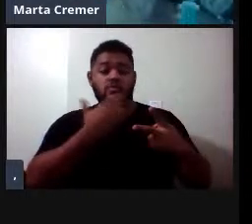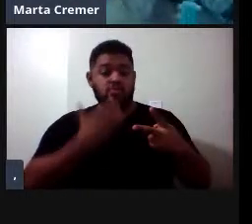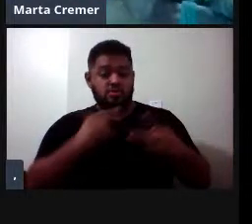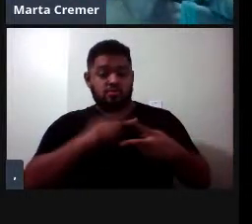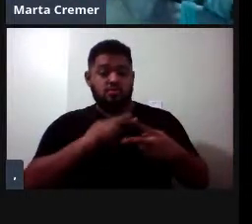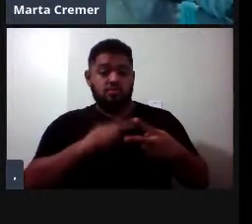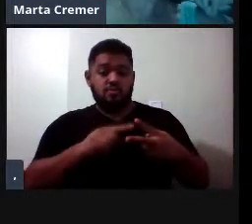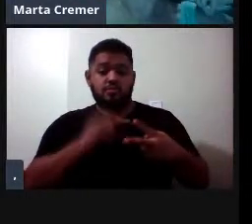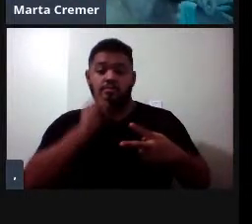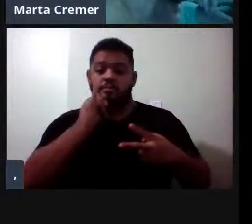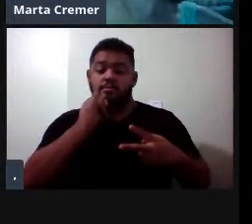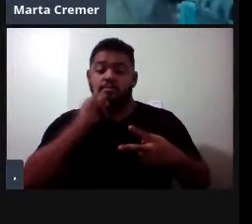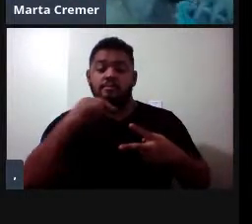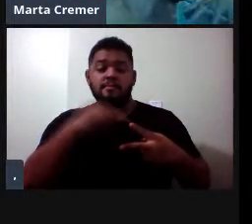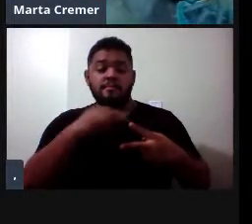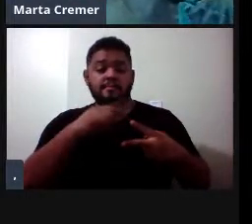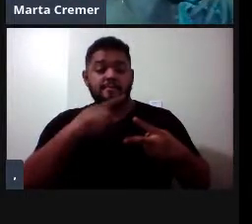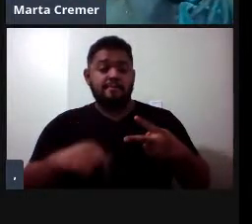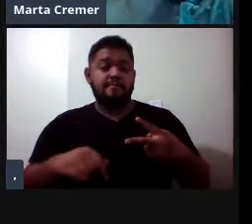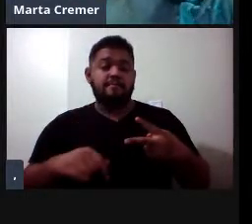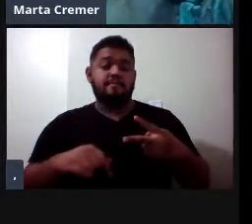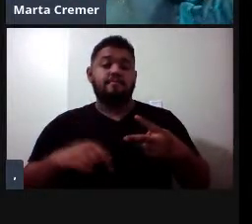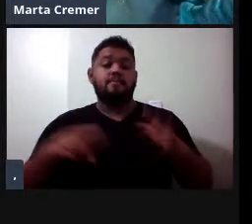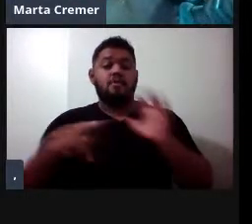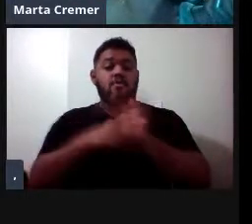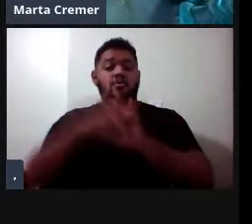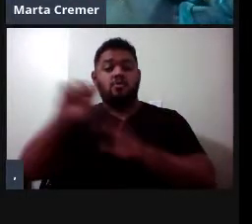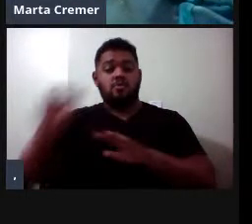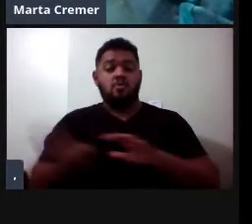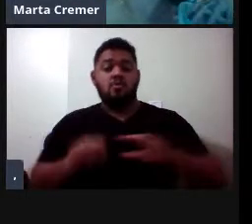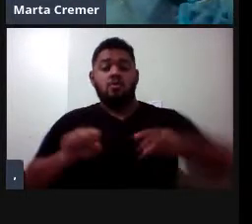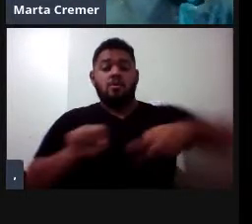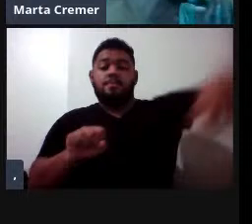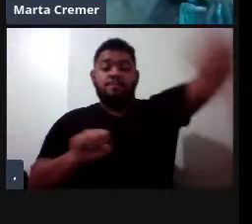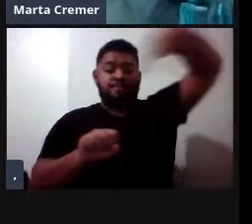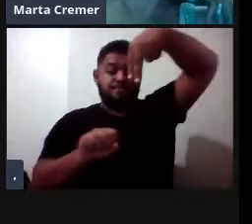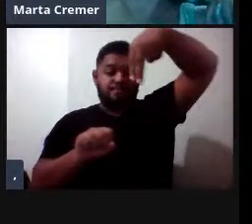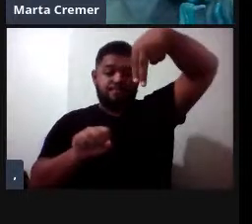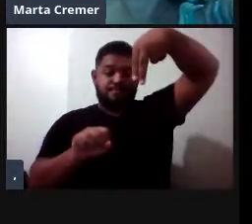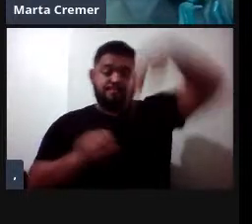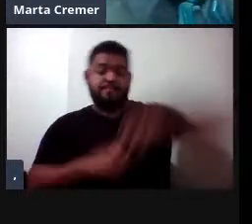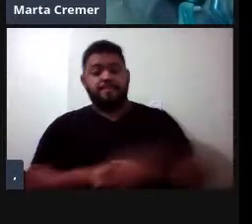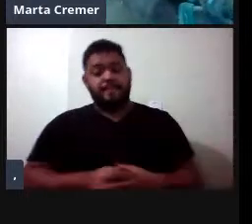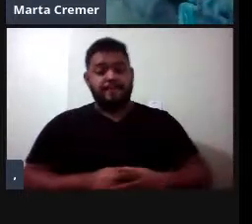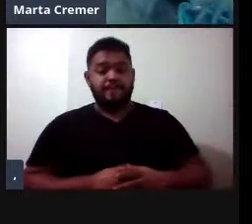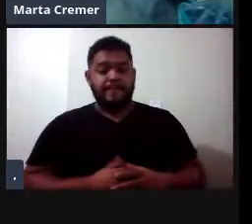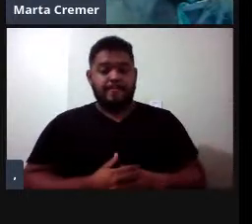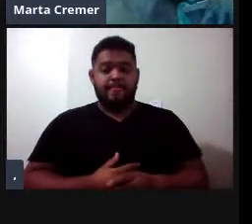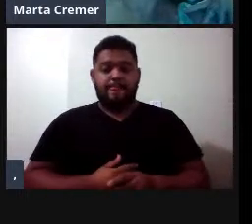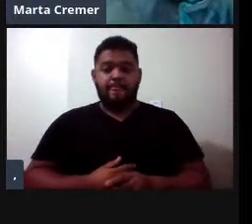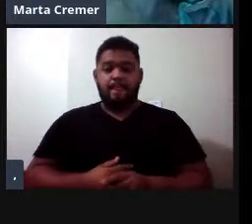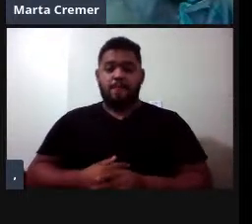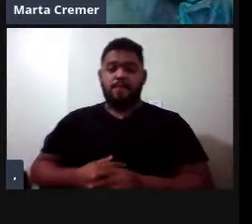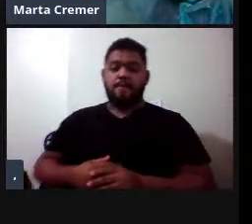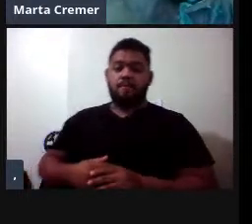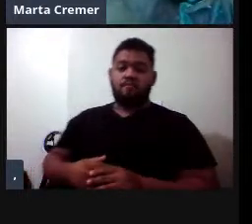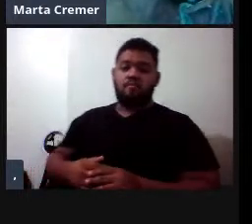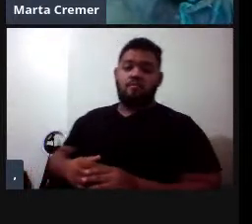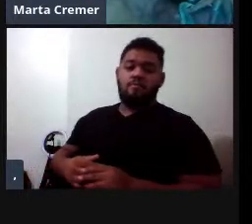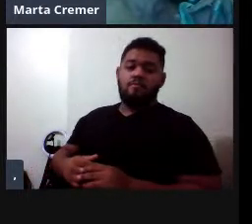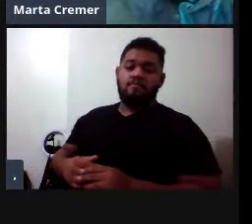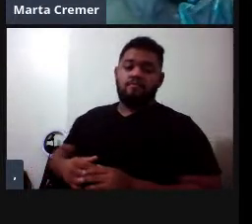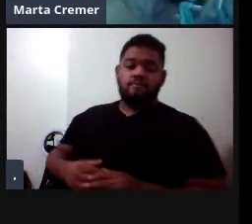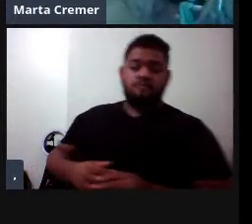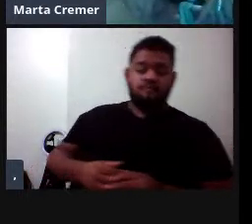a mirunga leonina, que é do hemisfério sul, e a mirunga angustia e rostres, que é do hemisfério norte, né, sendo que a mirunga leonina,